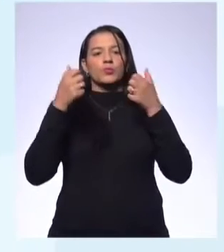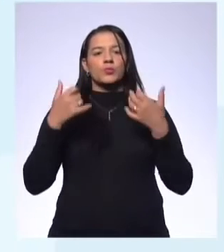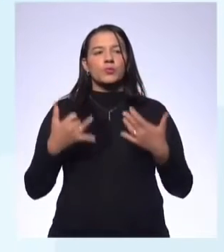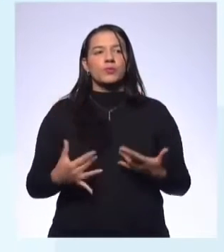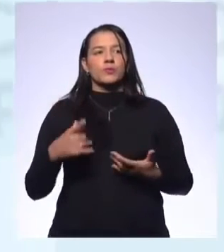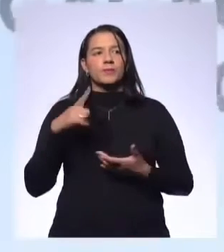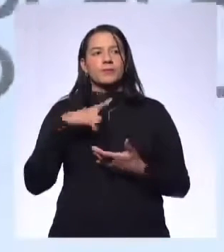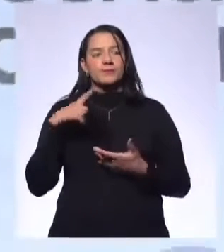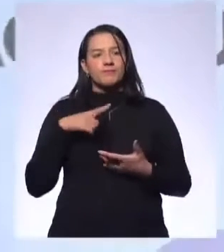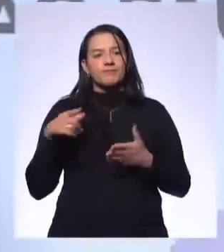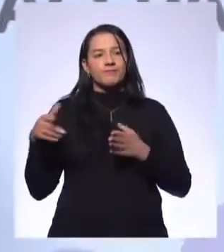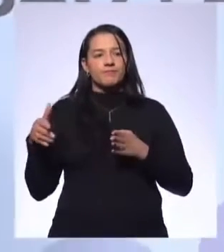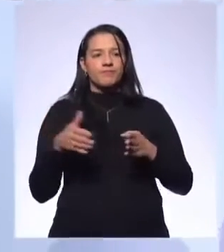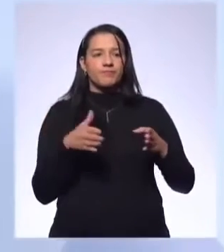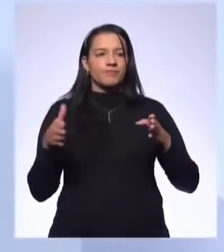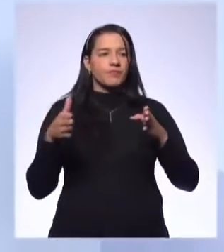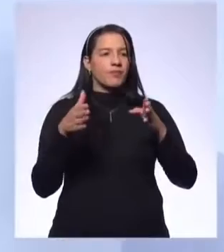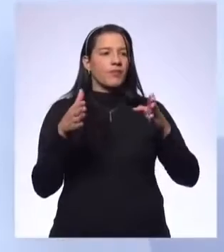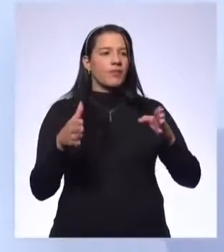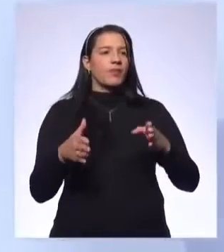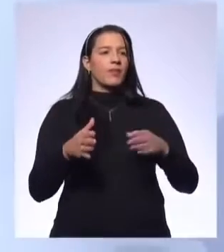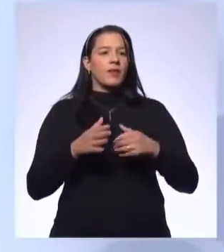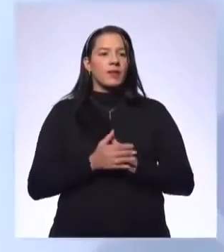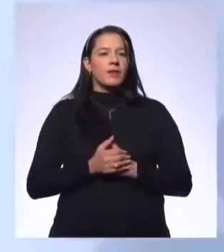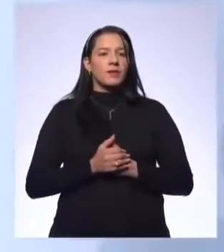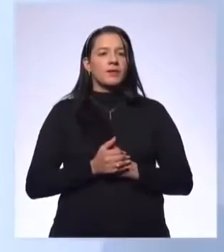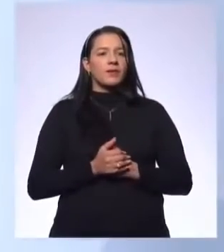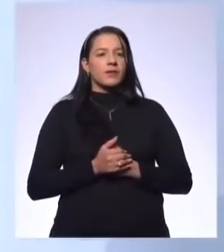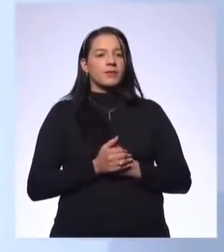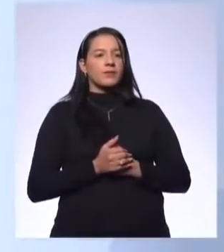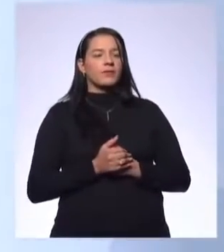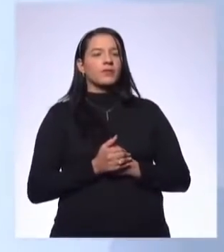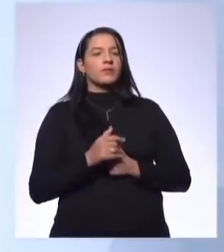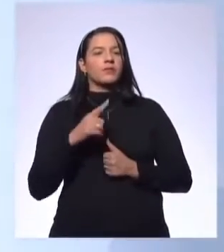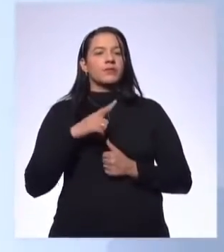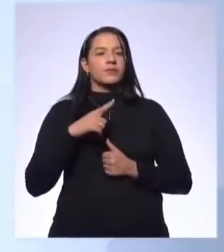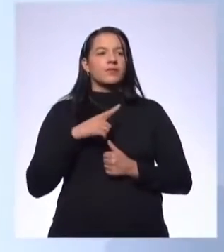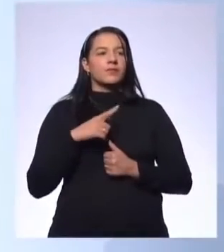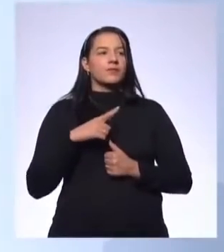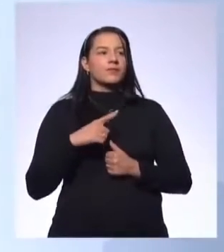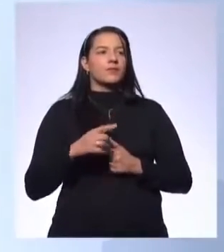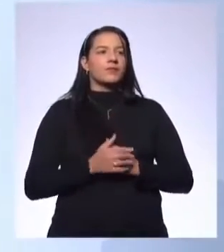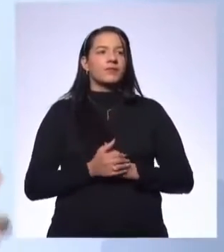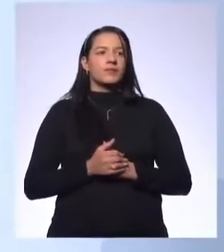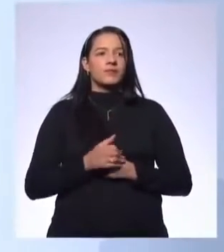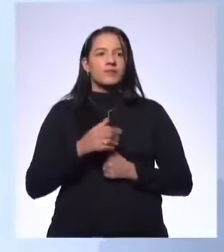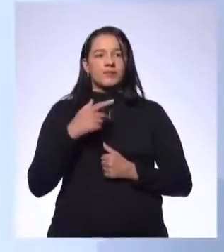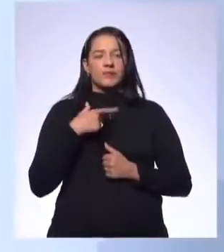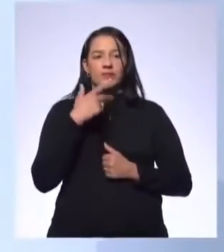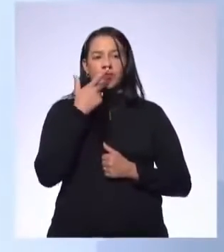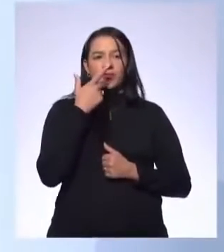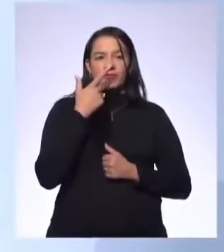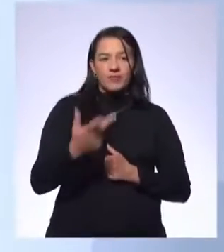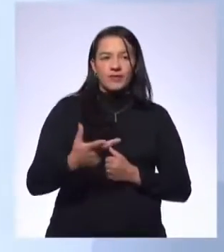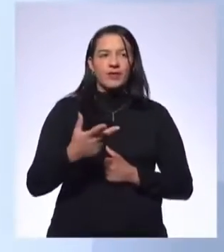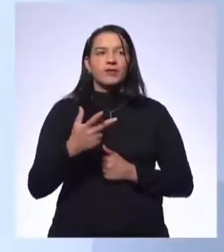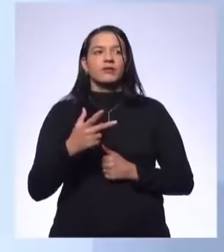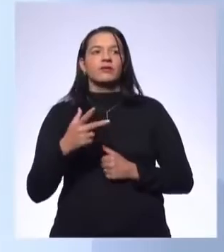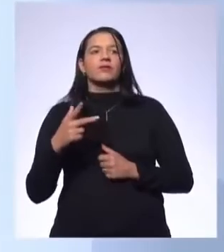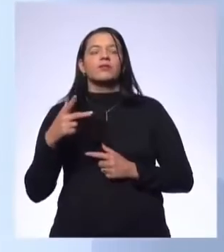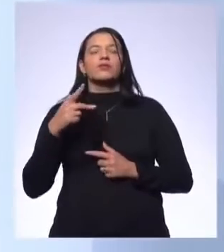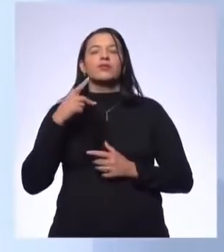caminho, entendeu? Quando a gente fala assim, é produção, aliás, uau, legal. Quando a gente fala assim de produção,